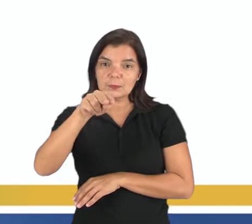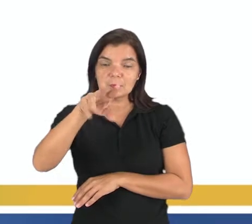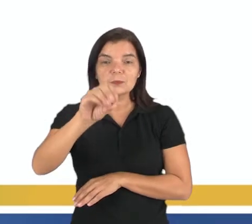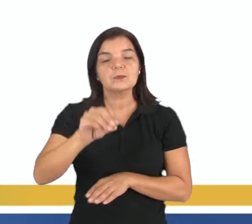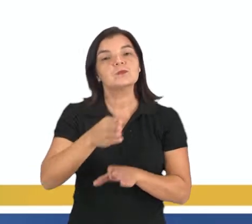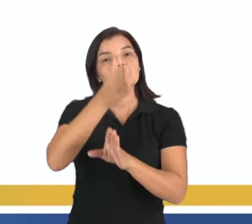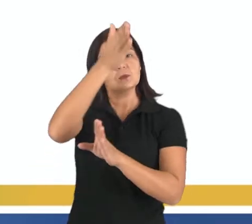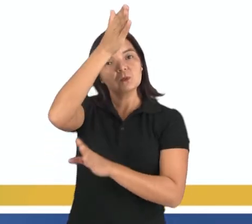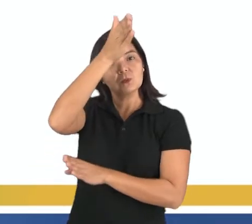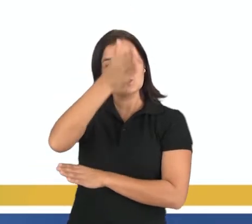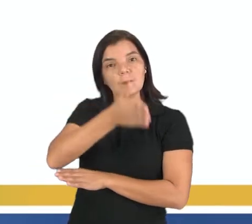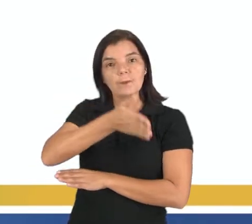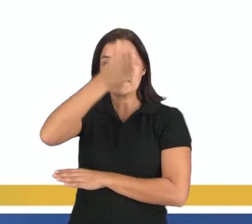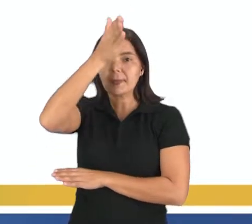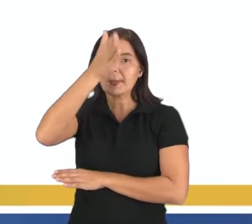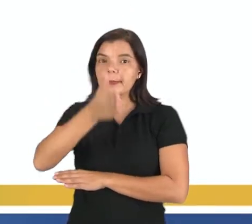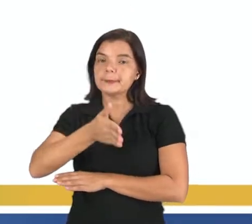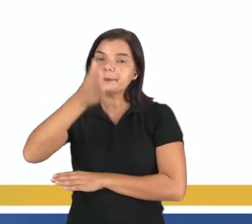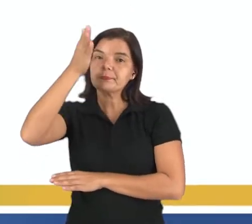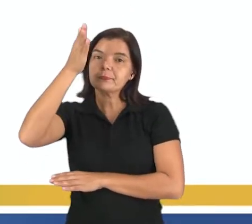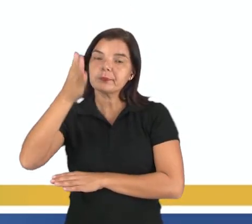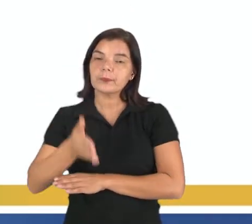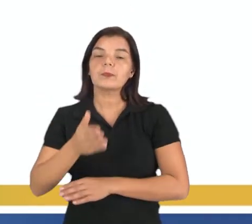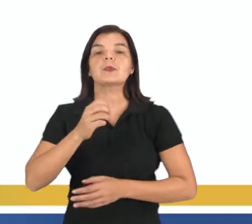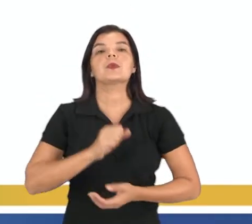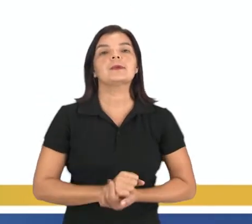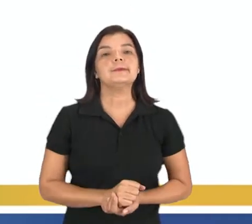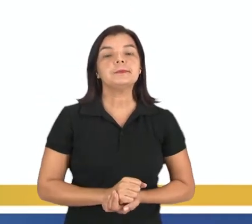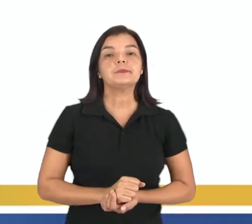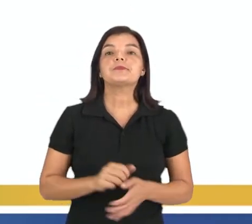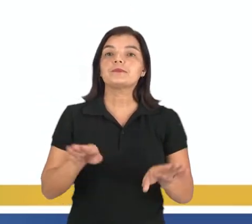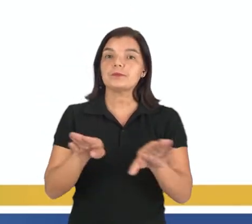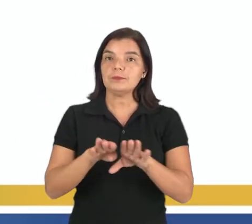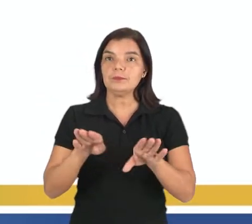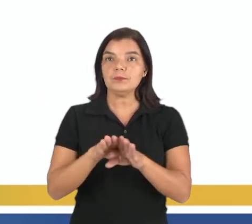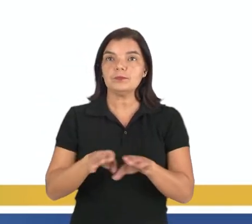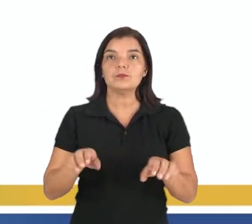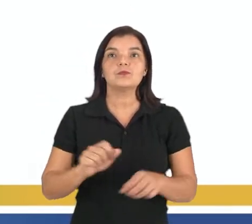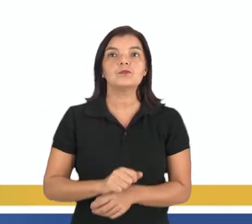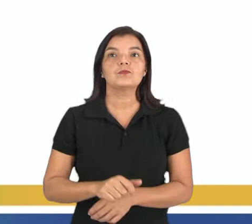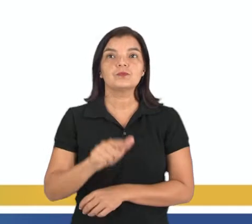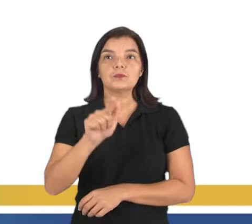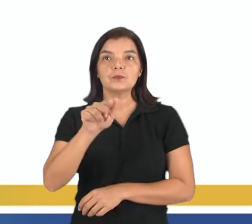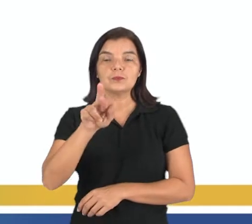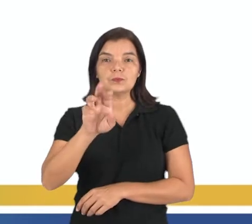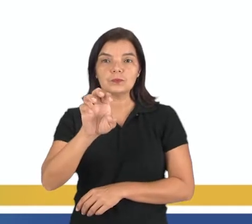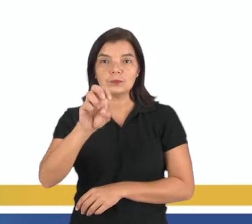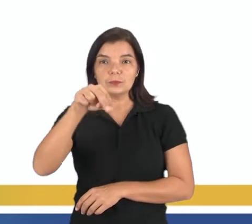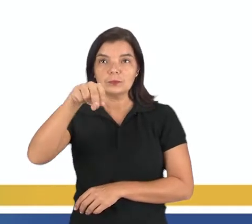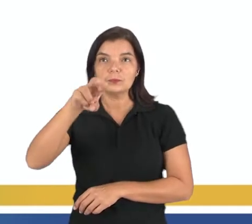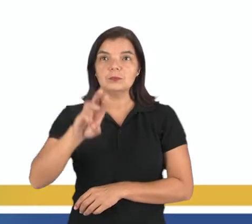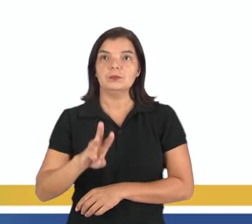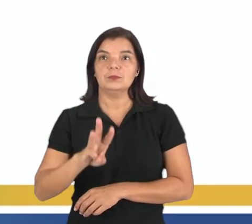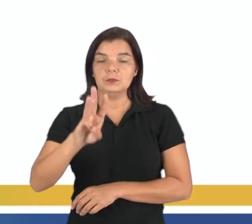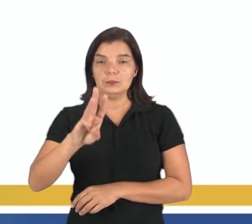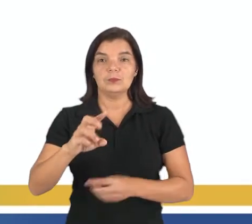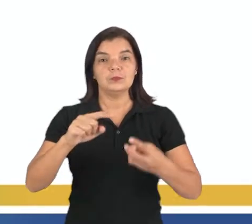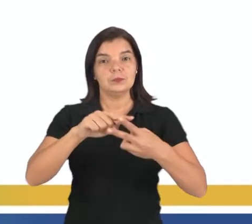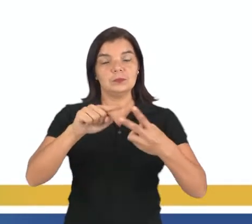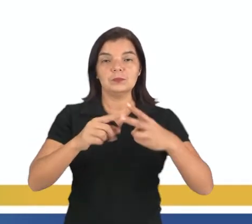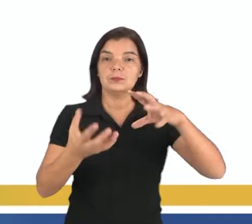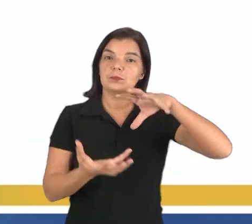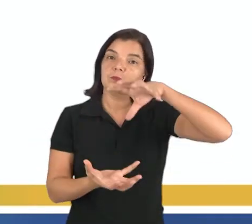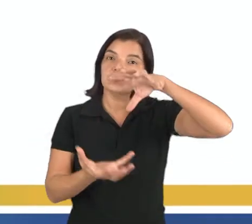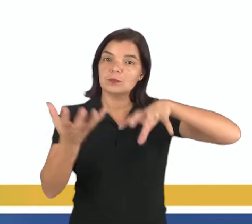em pé. Essas linhazinhas em pé, então, são os meridianos. O meridiano de Grenuit divide o mundo em mais dois hemisférios.